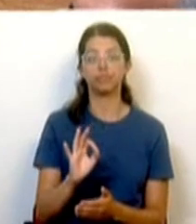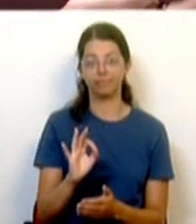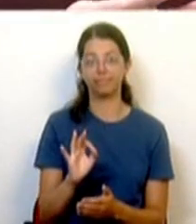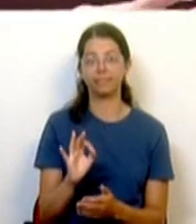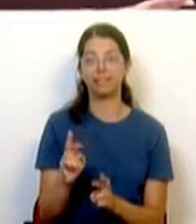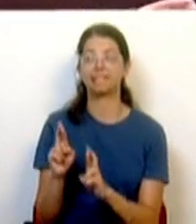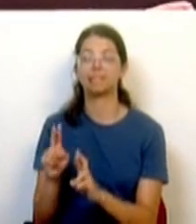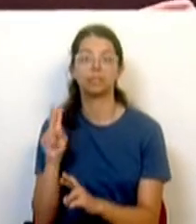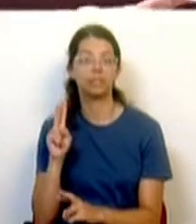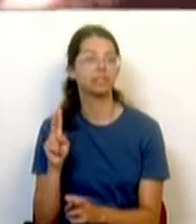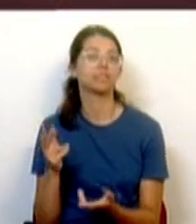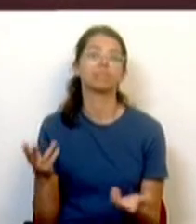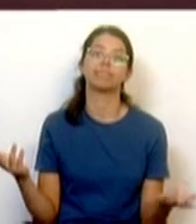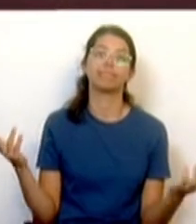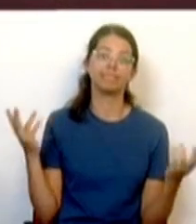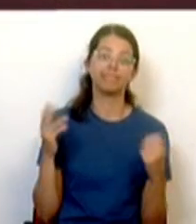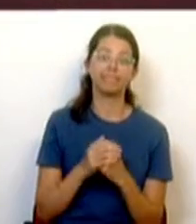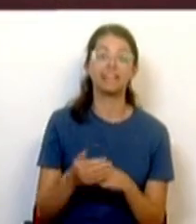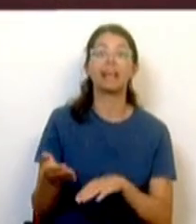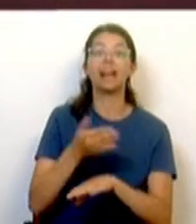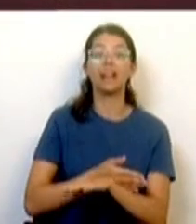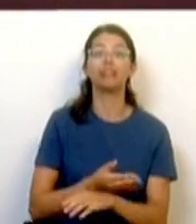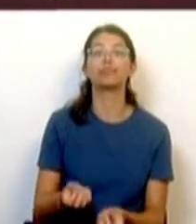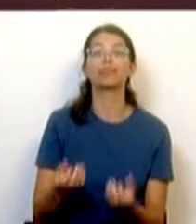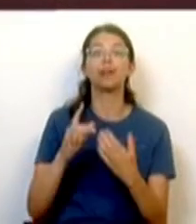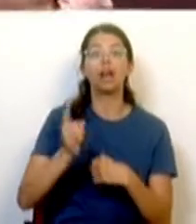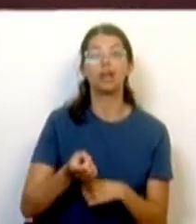teria acesso à pensão de velhice antes disso. Muito obrigado.